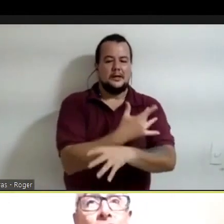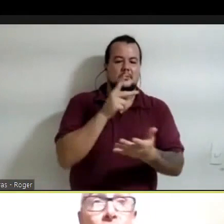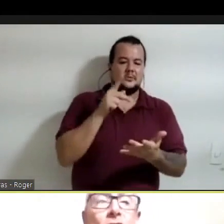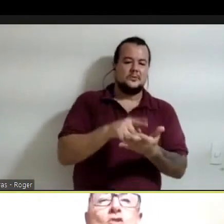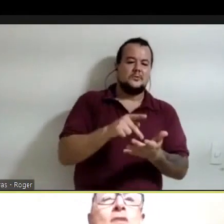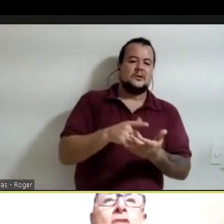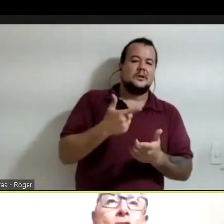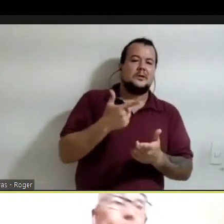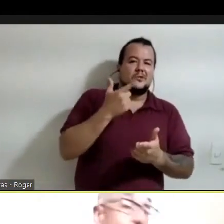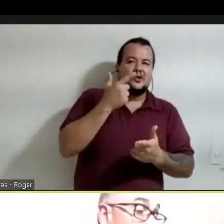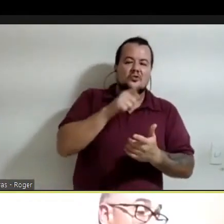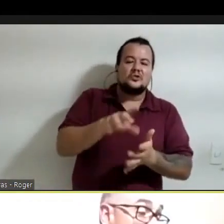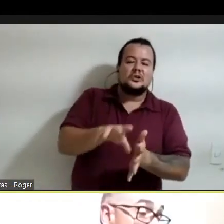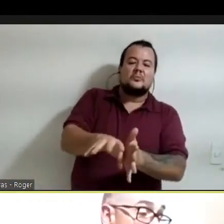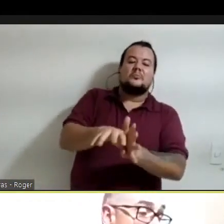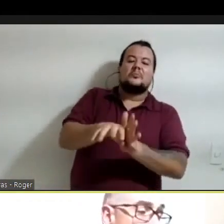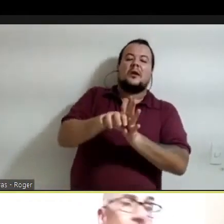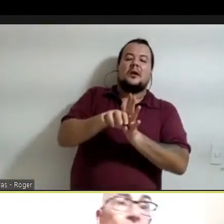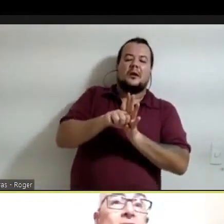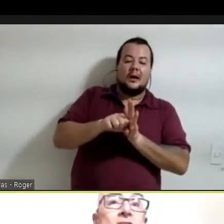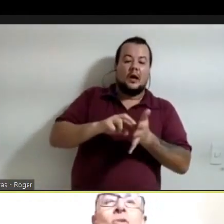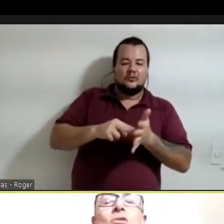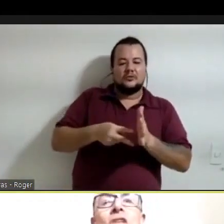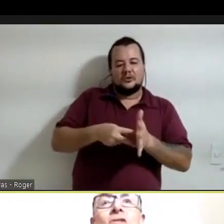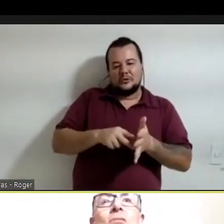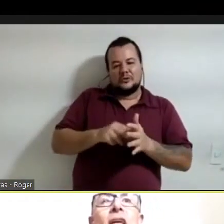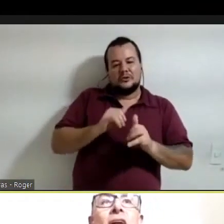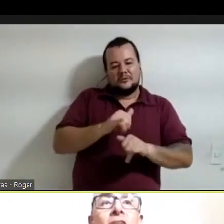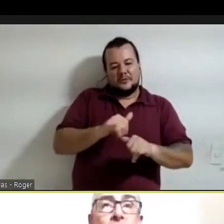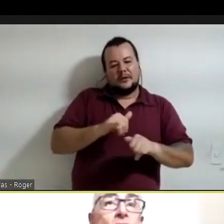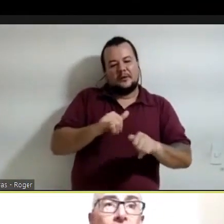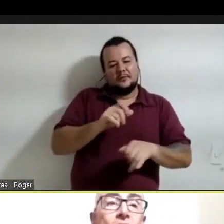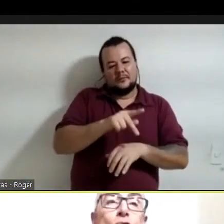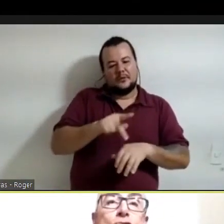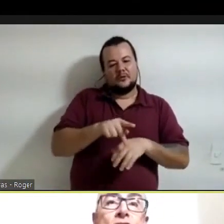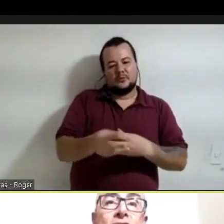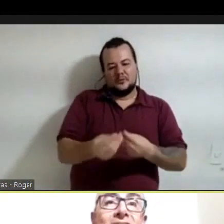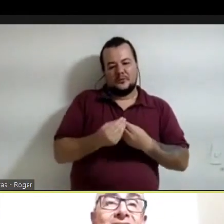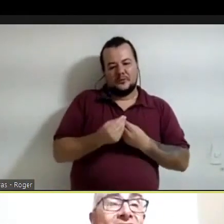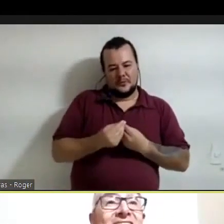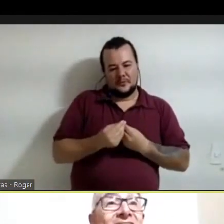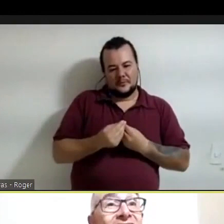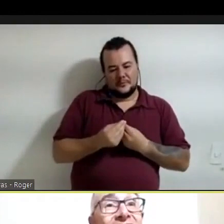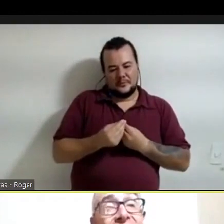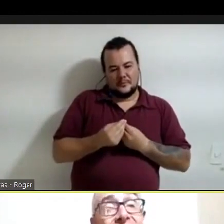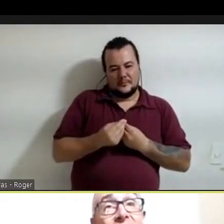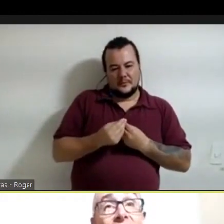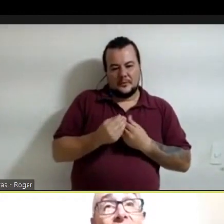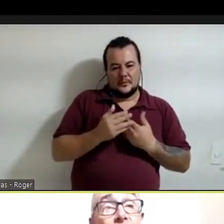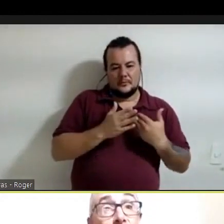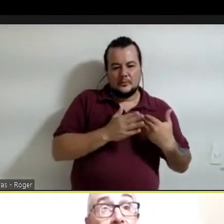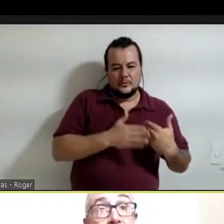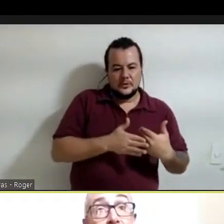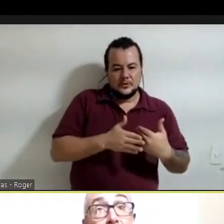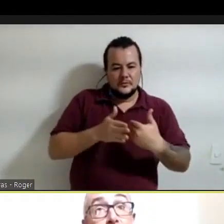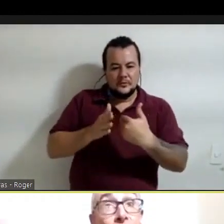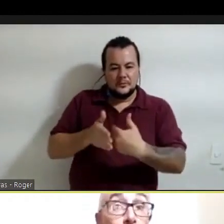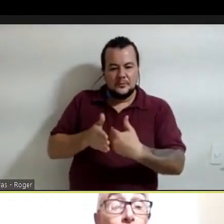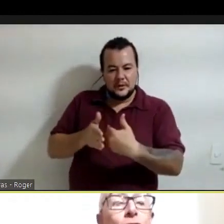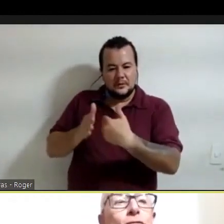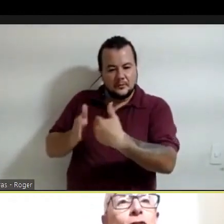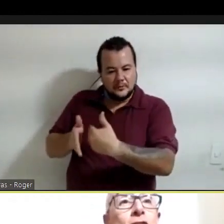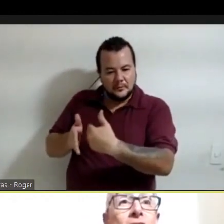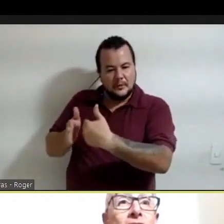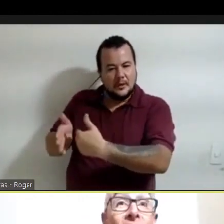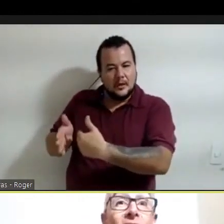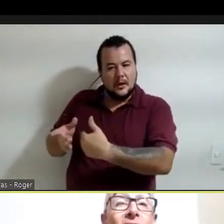que o professor suministrou para eles. Esse processo implica gestionar a angustia de sentirse que estão na zona fora